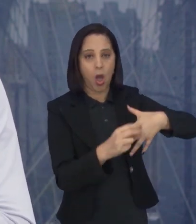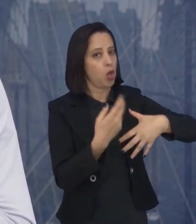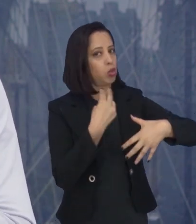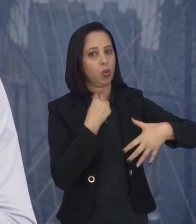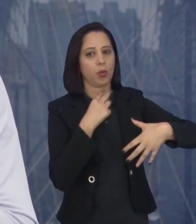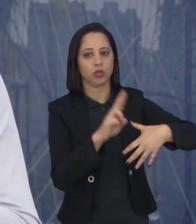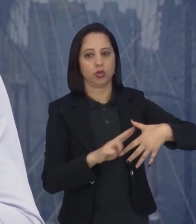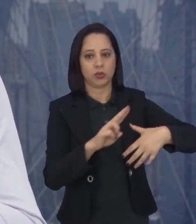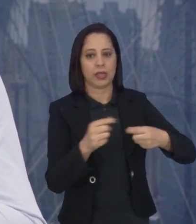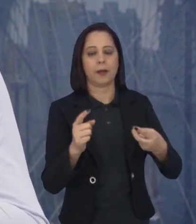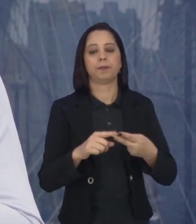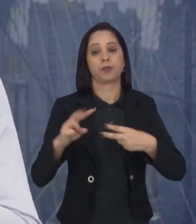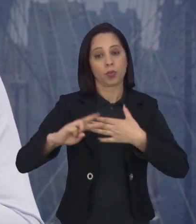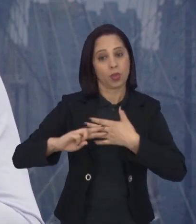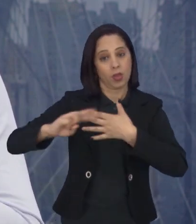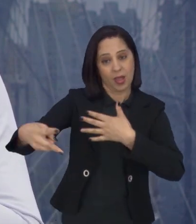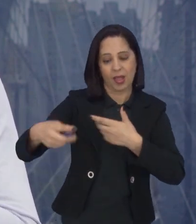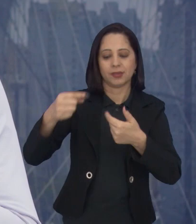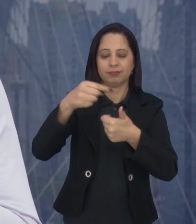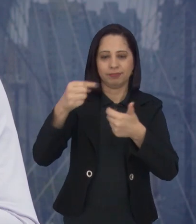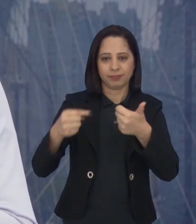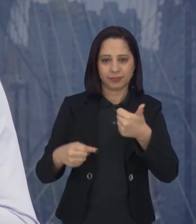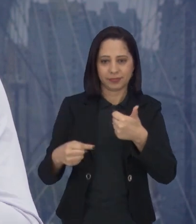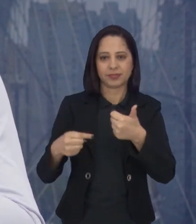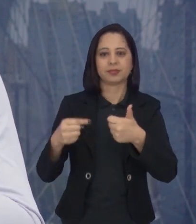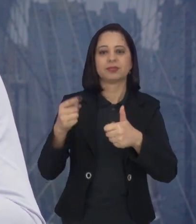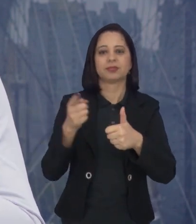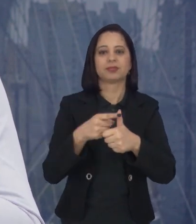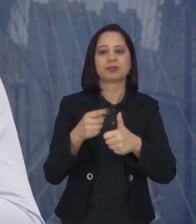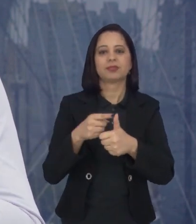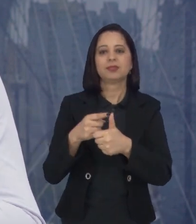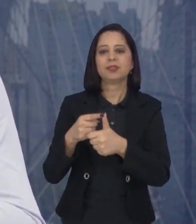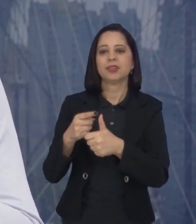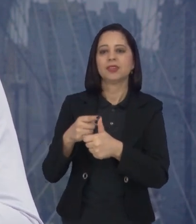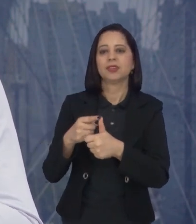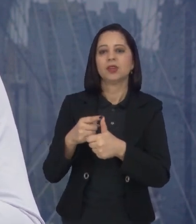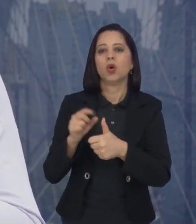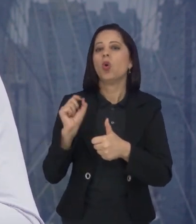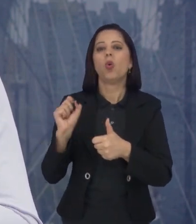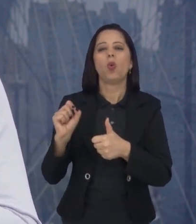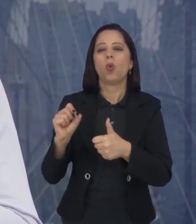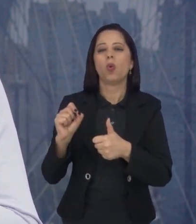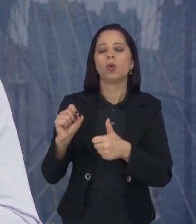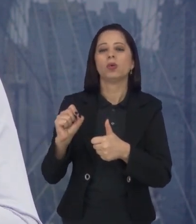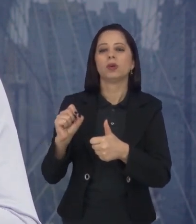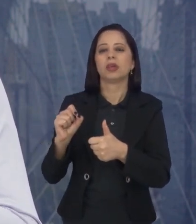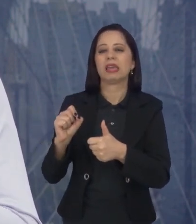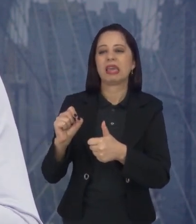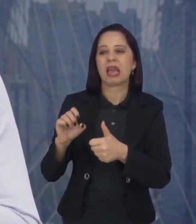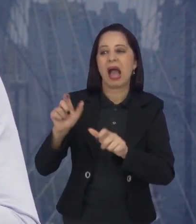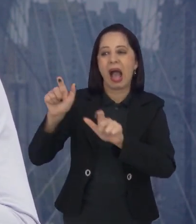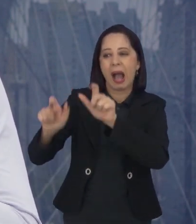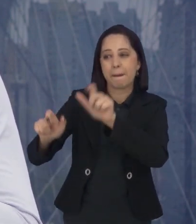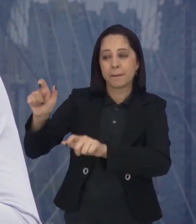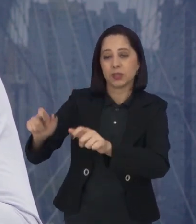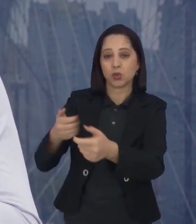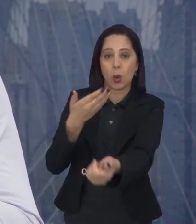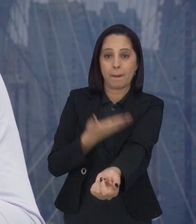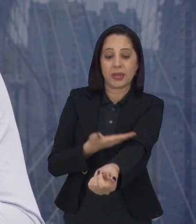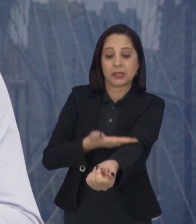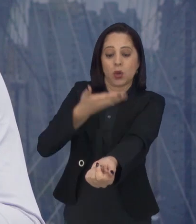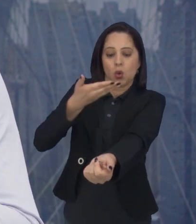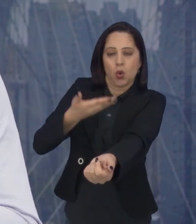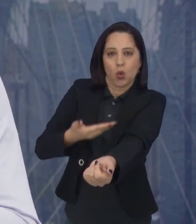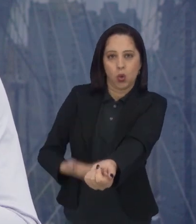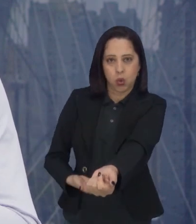Efeitos colaterais. Interessante que os efeitos colaterais do cannabinoide são hipotensão. E aquele paciente que é hipertenso, que quando